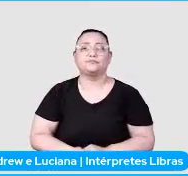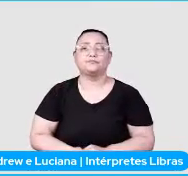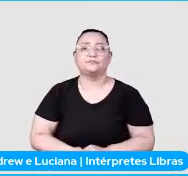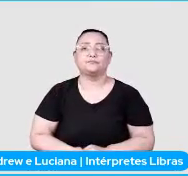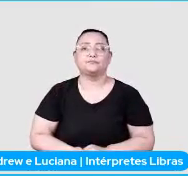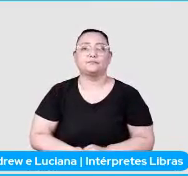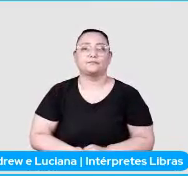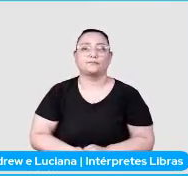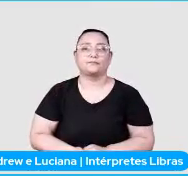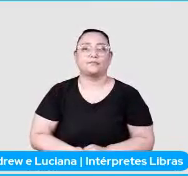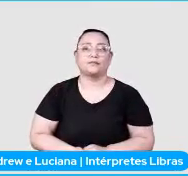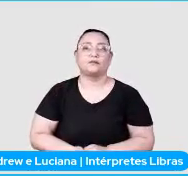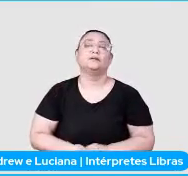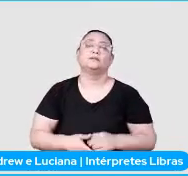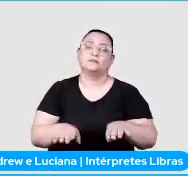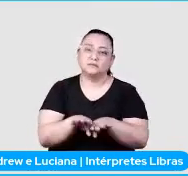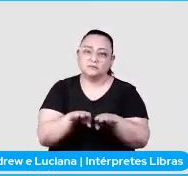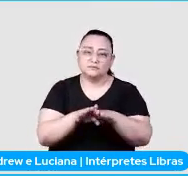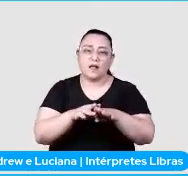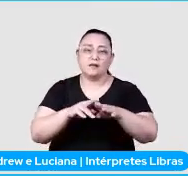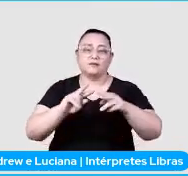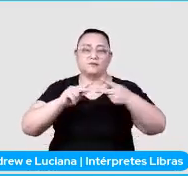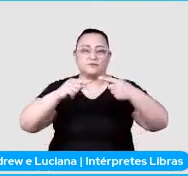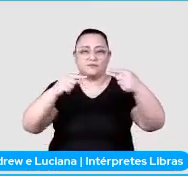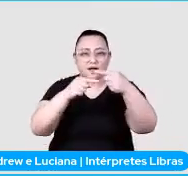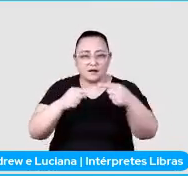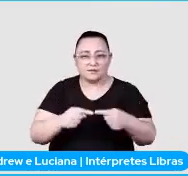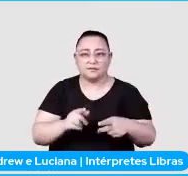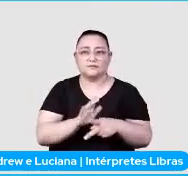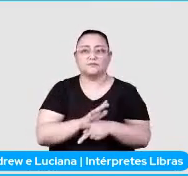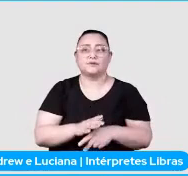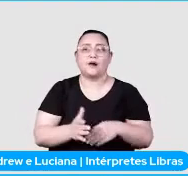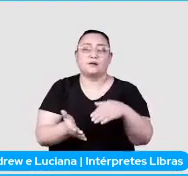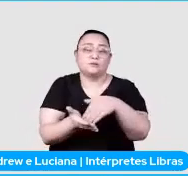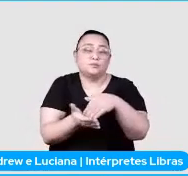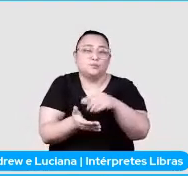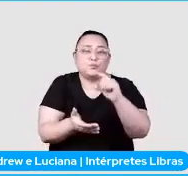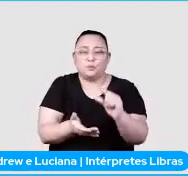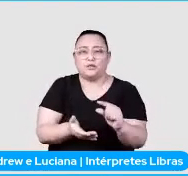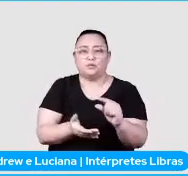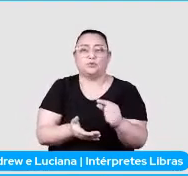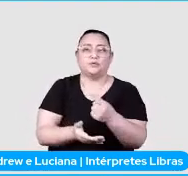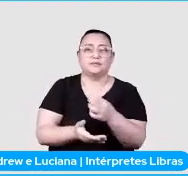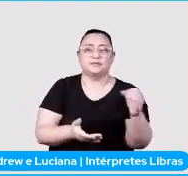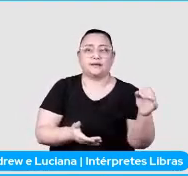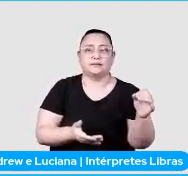defini essa variável aqui do mínimo de books que eu tenho raspado.